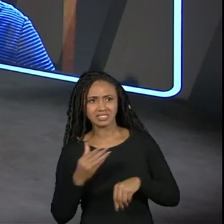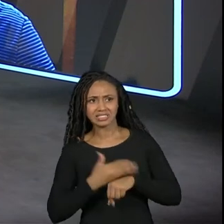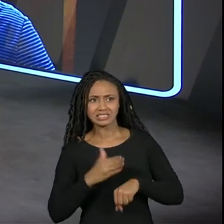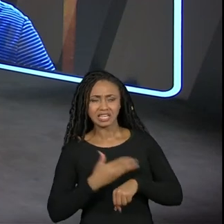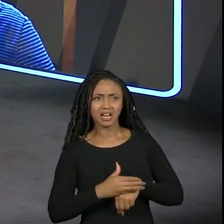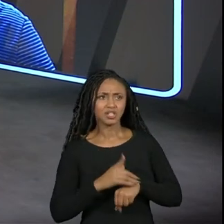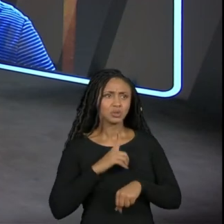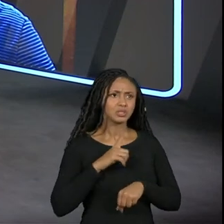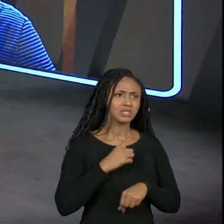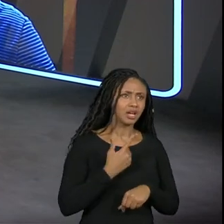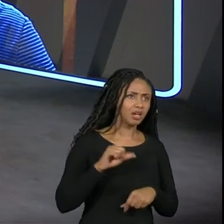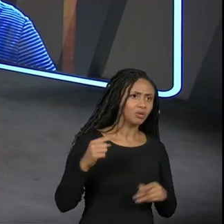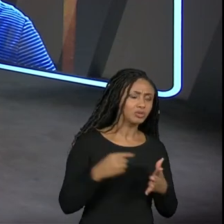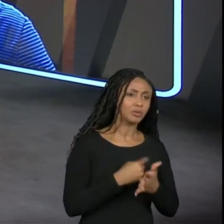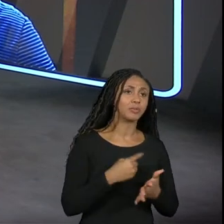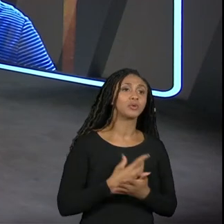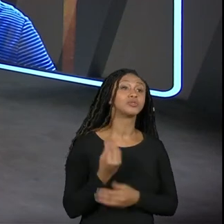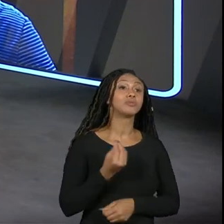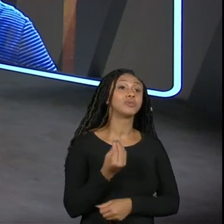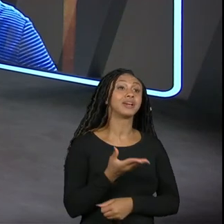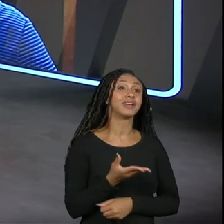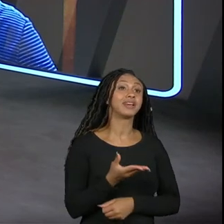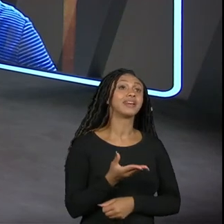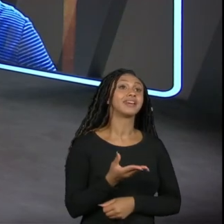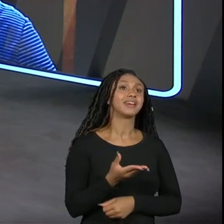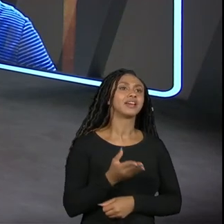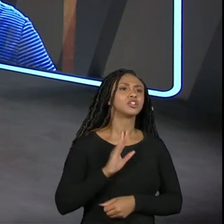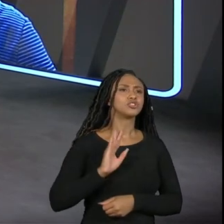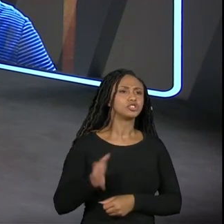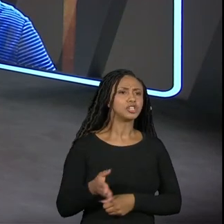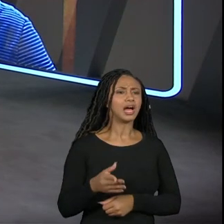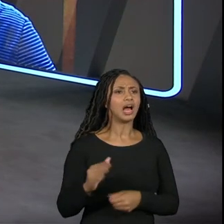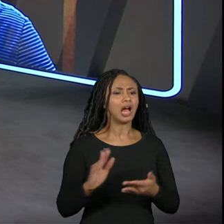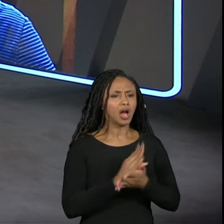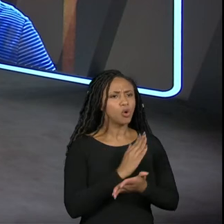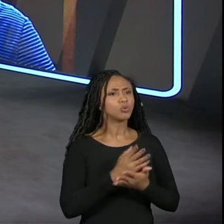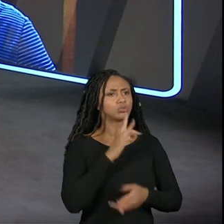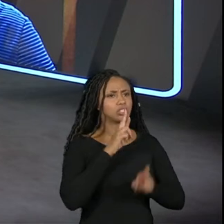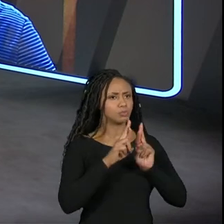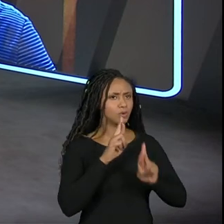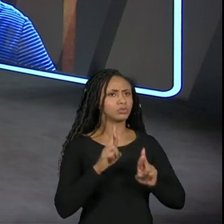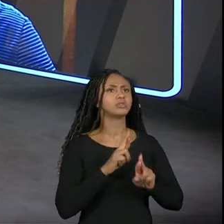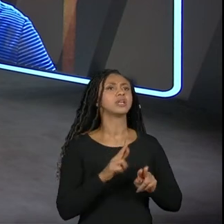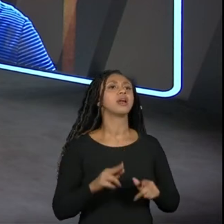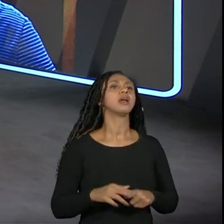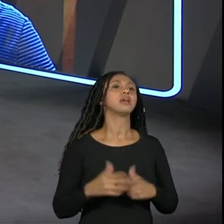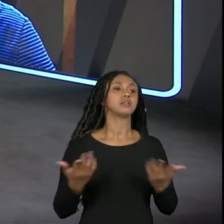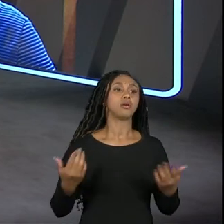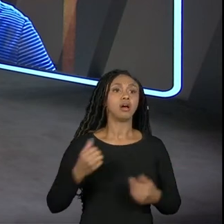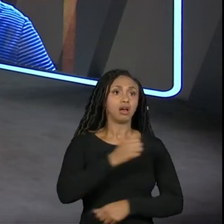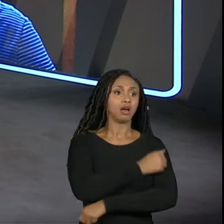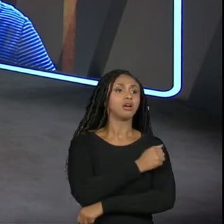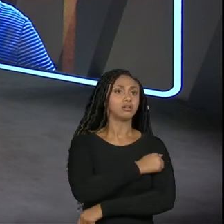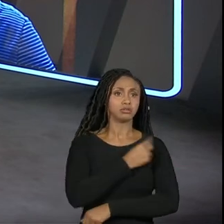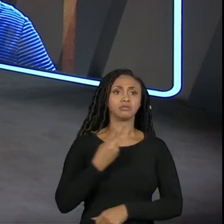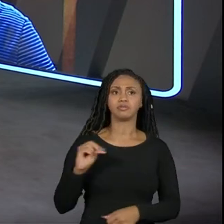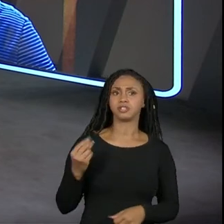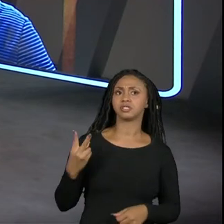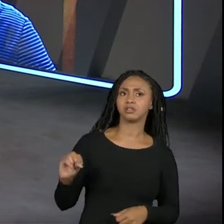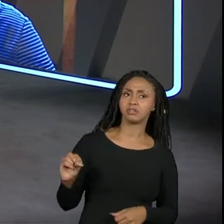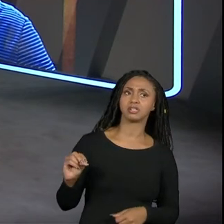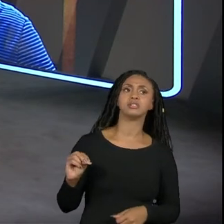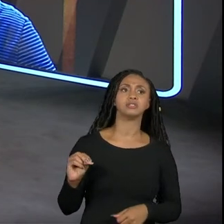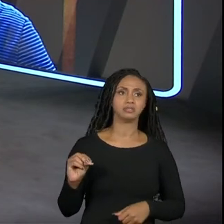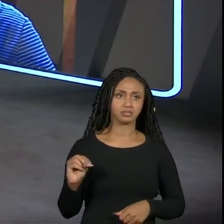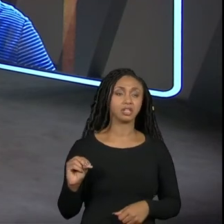alguma pergunta porque a gente colocou aqui a gente já respondeu né que é para o pessoal de 2020 é o pessoal que vai